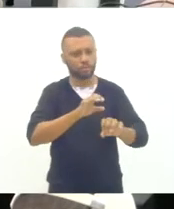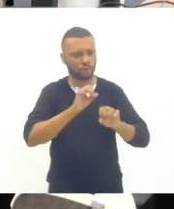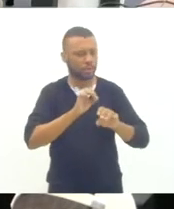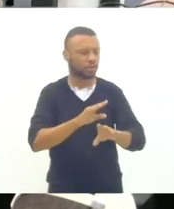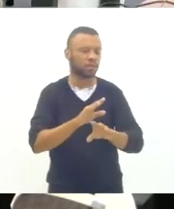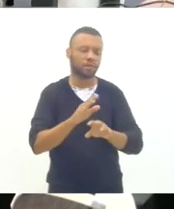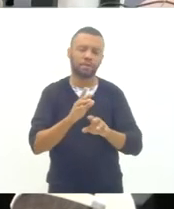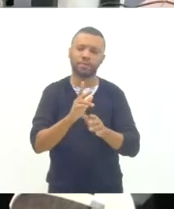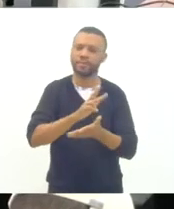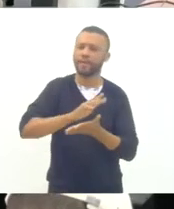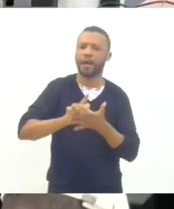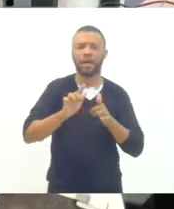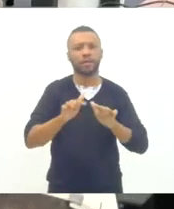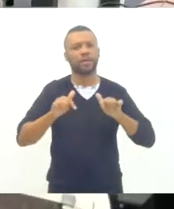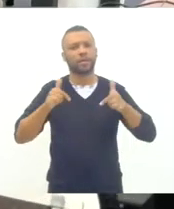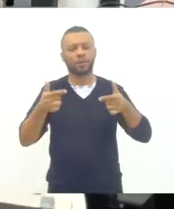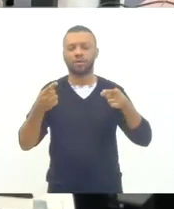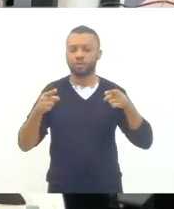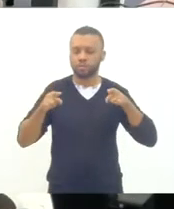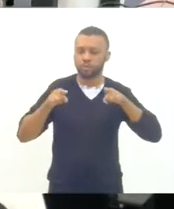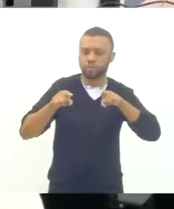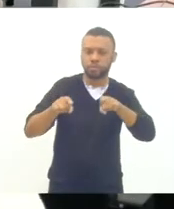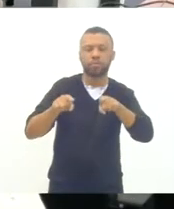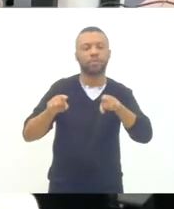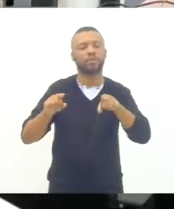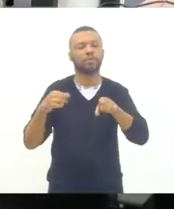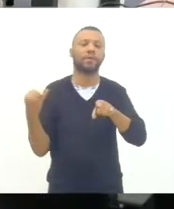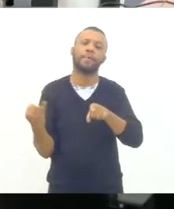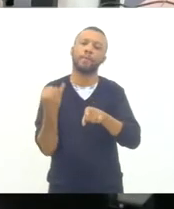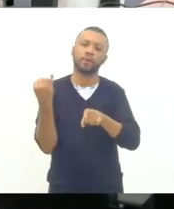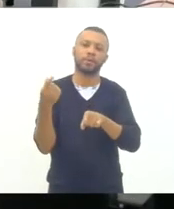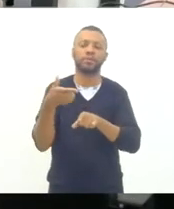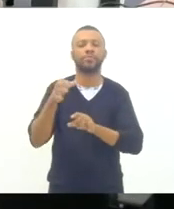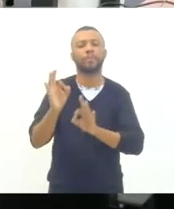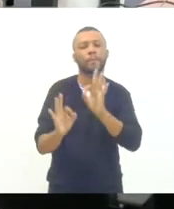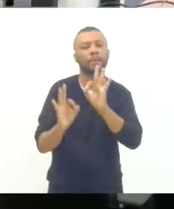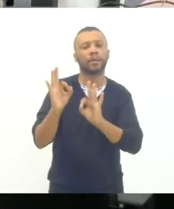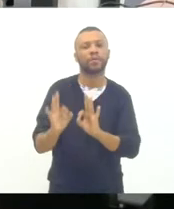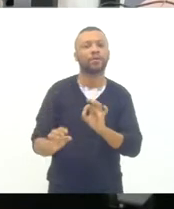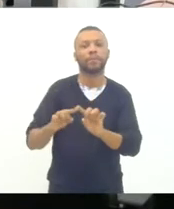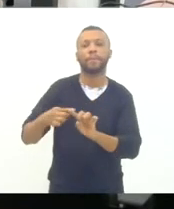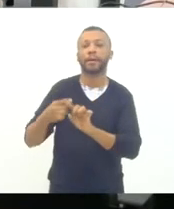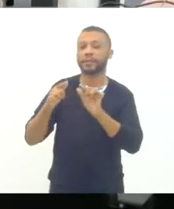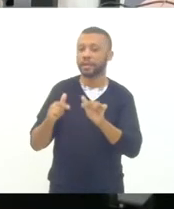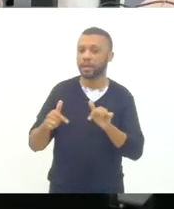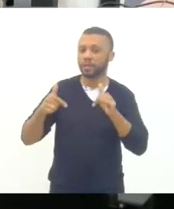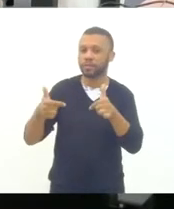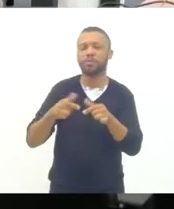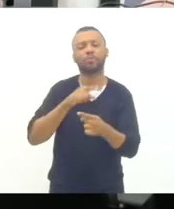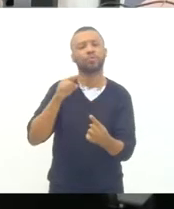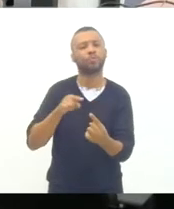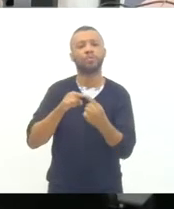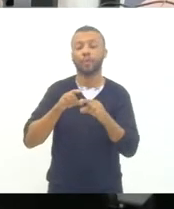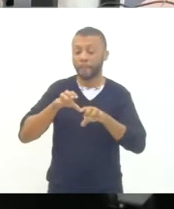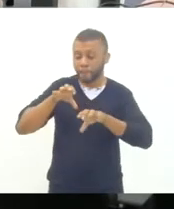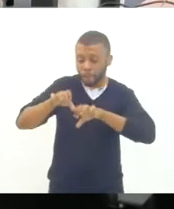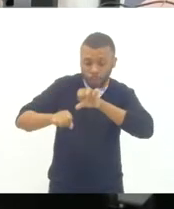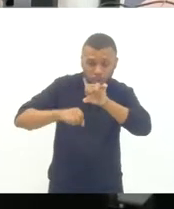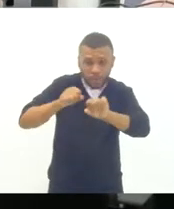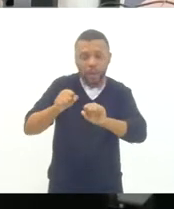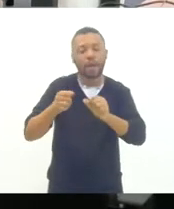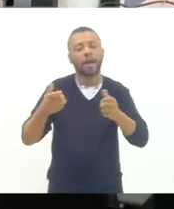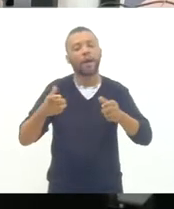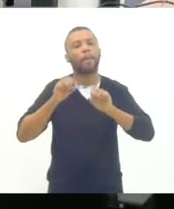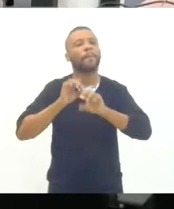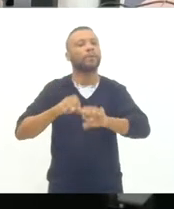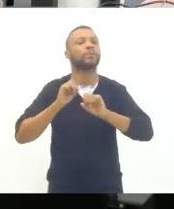em paralelo e também fundamentais no planejamento e execução e na busca de uma melhora de qualidade da educação,